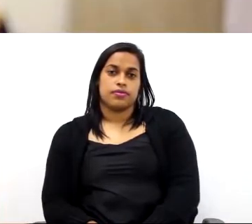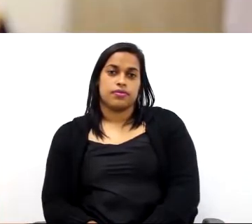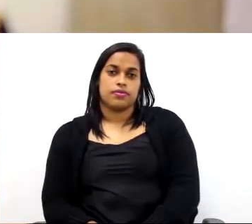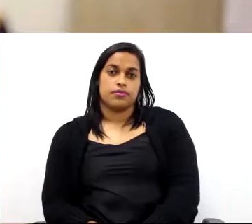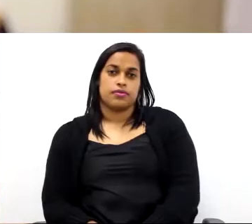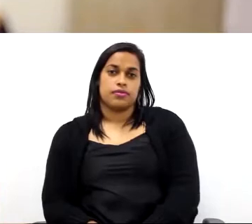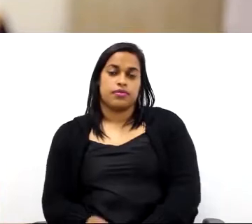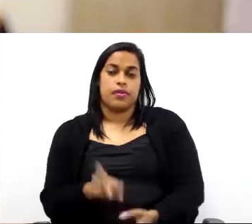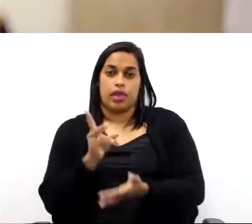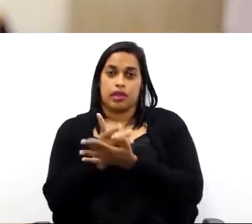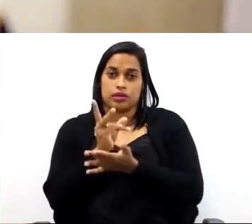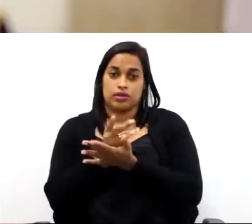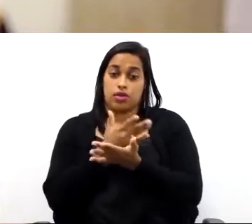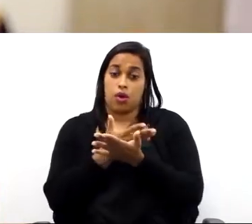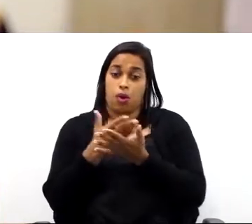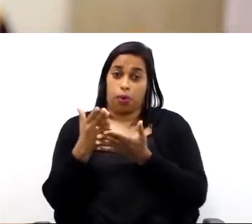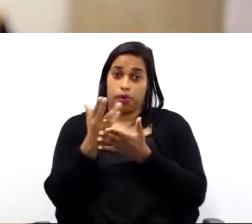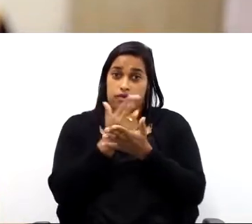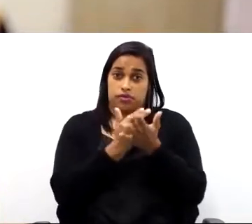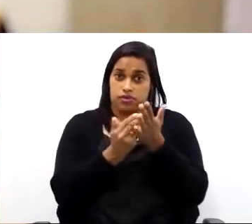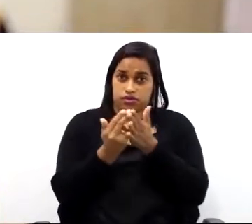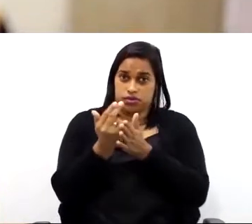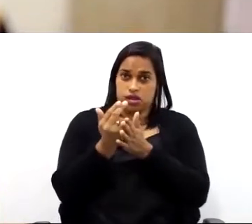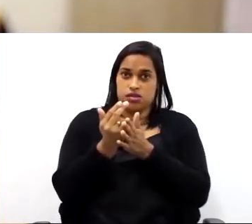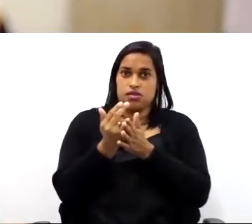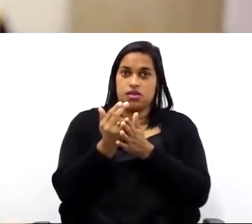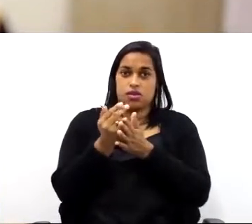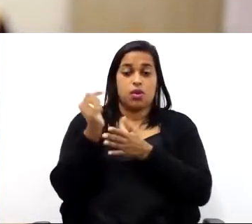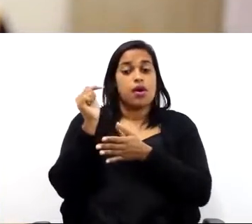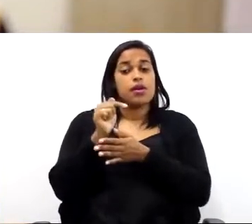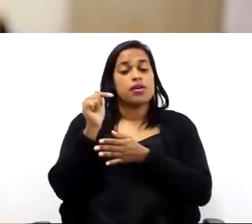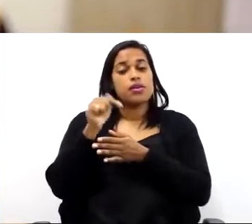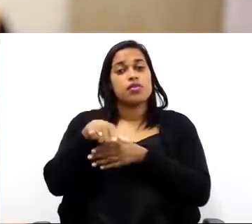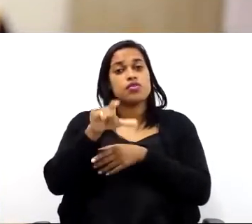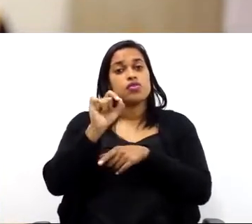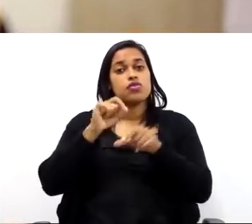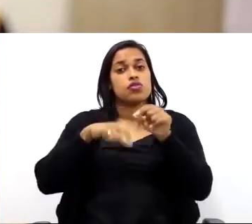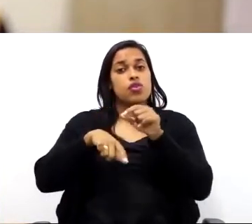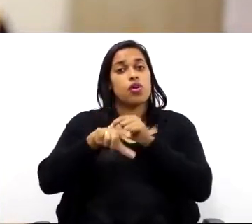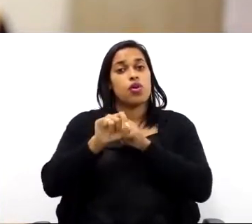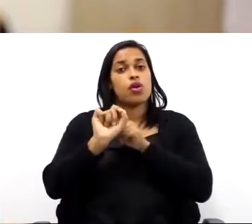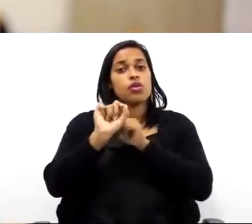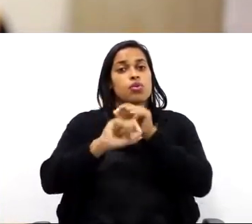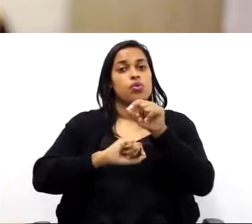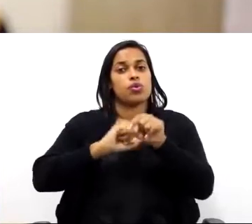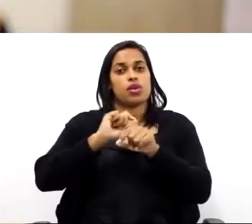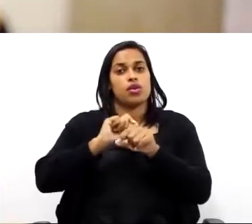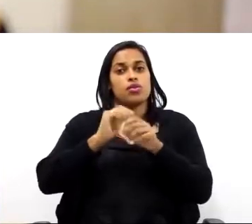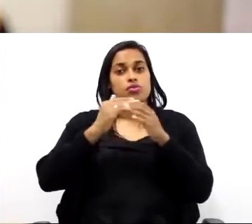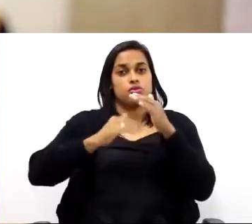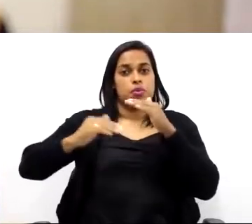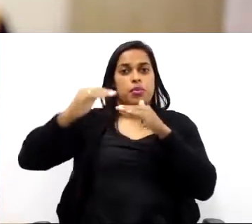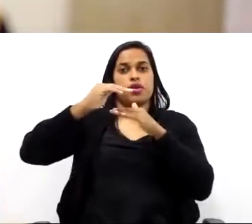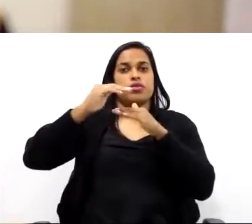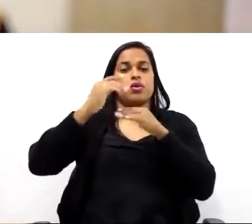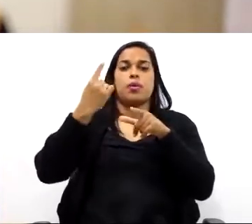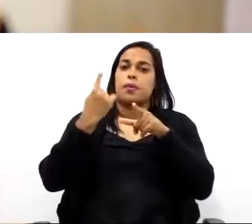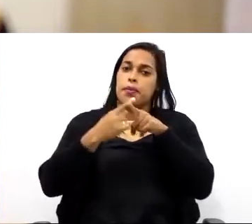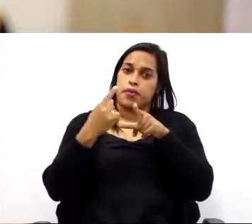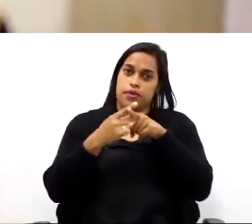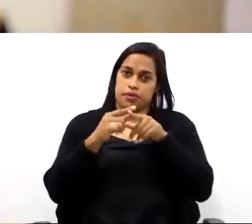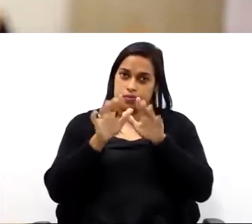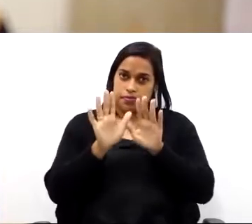Geralmente, eu começo o desenho pela vista frontal. Mas, nesse caso, eu escolhi começar pela vista superior. Por quê? Porque